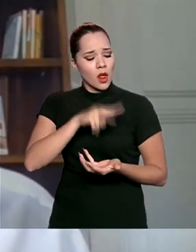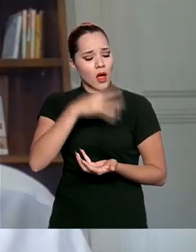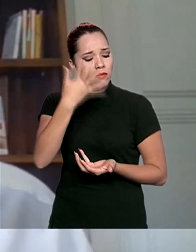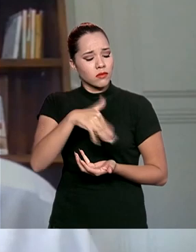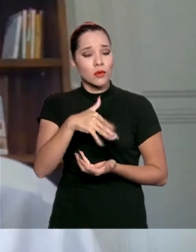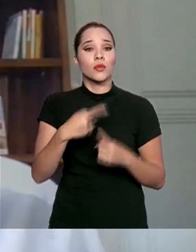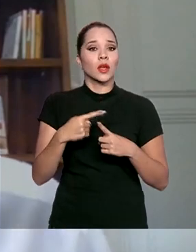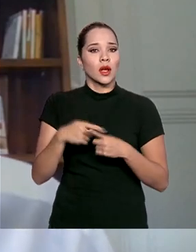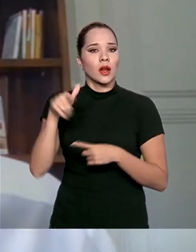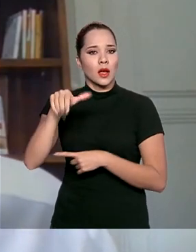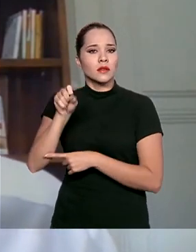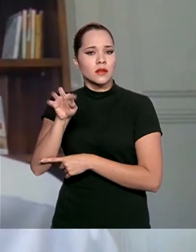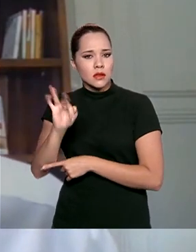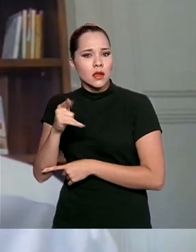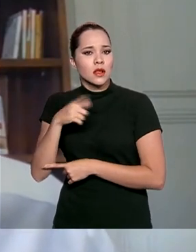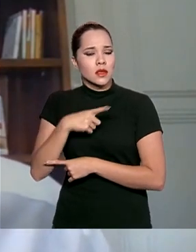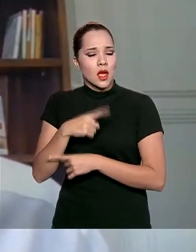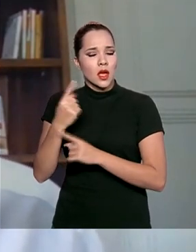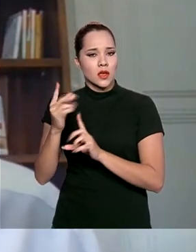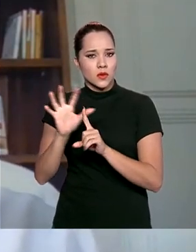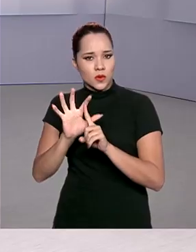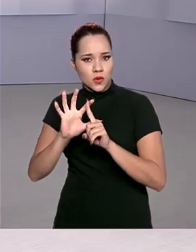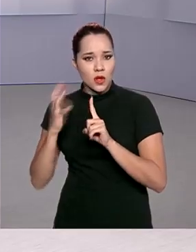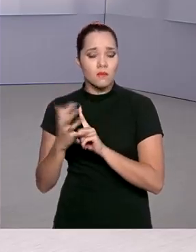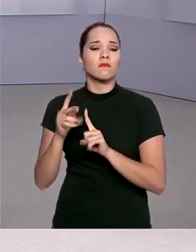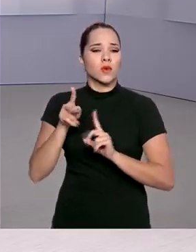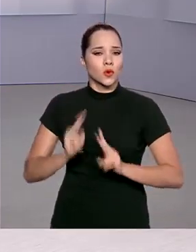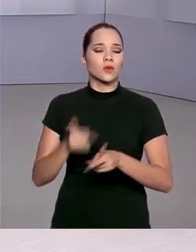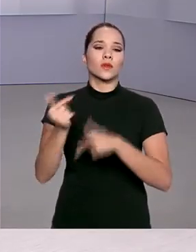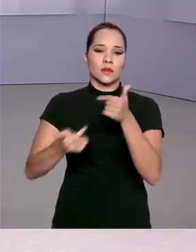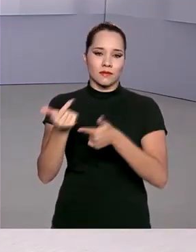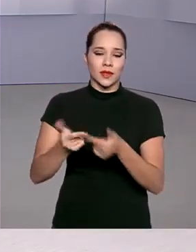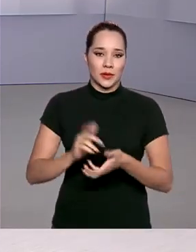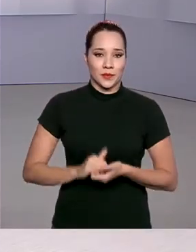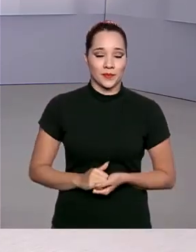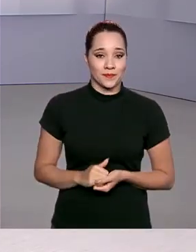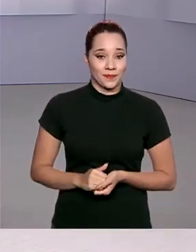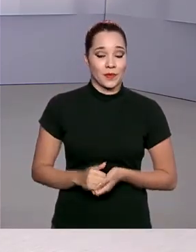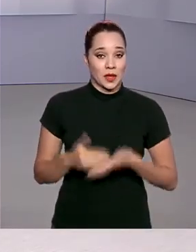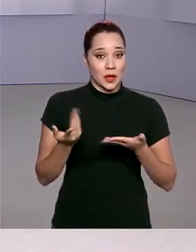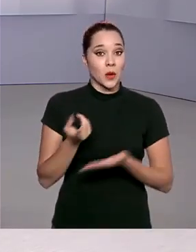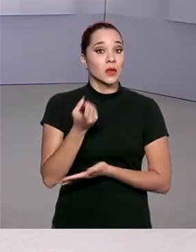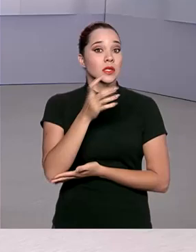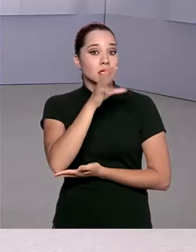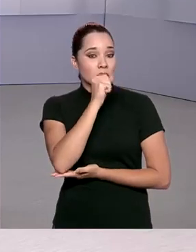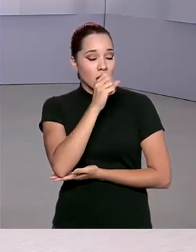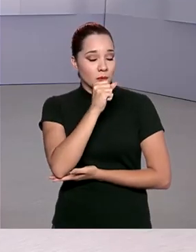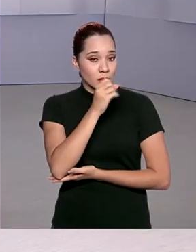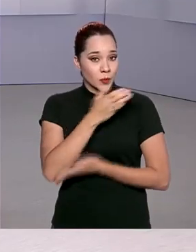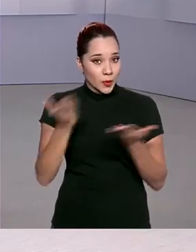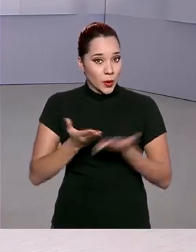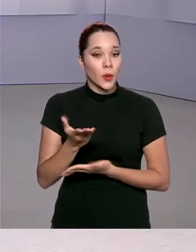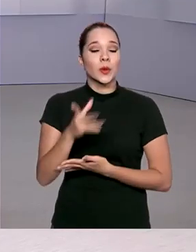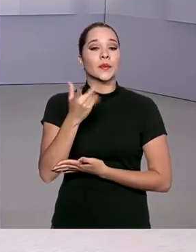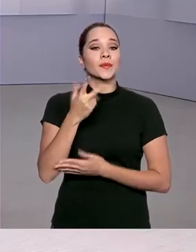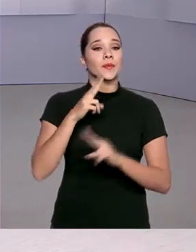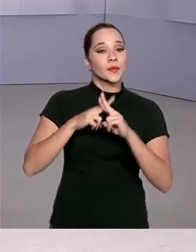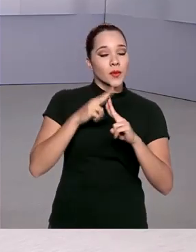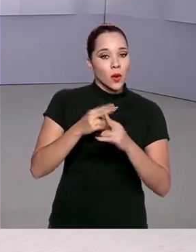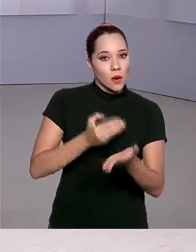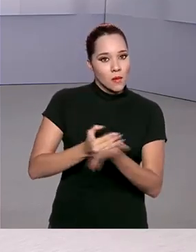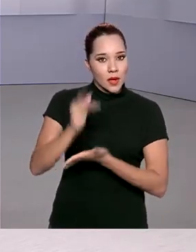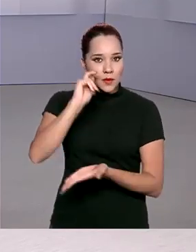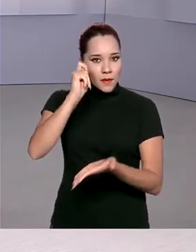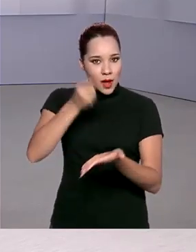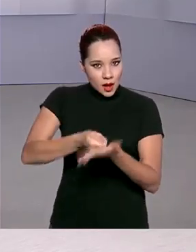social, mas está em plena operação. Neste sábado, a Caixa Econômica Federal começa a pagar em